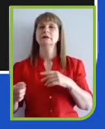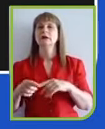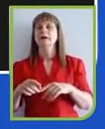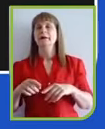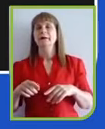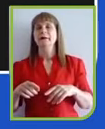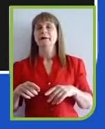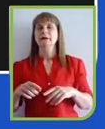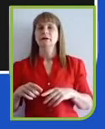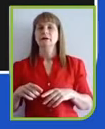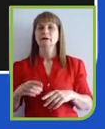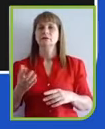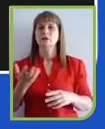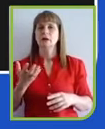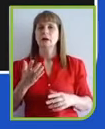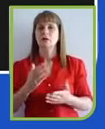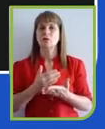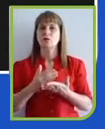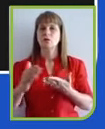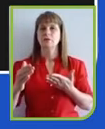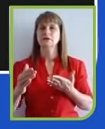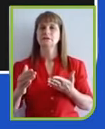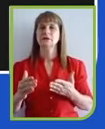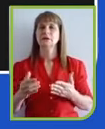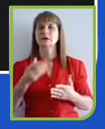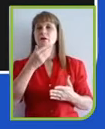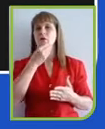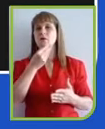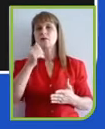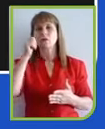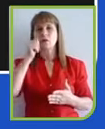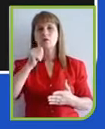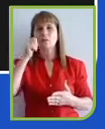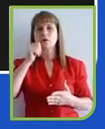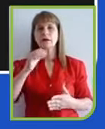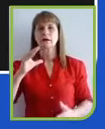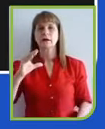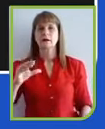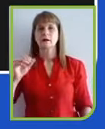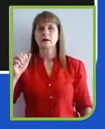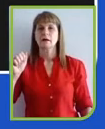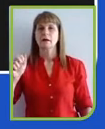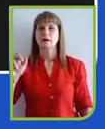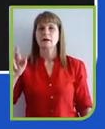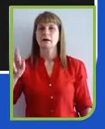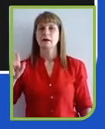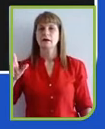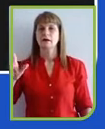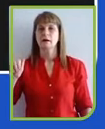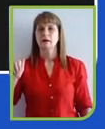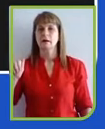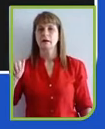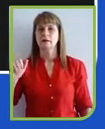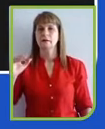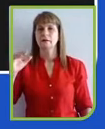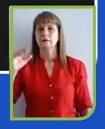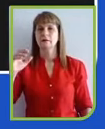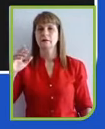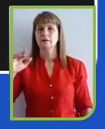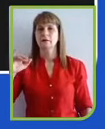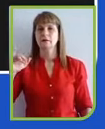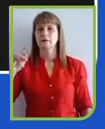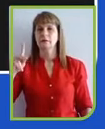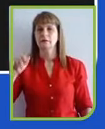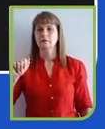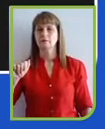começar com a Carla Kripa, que é VP da Amberg. Carla, queria que você nos